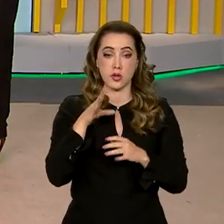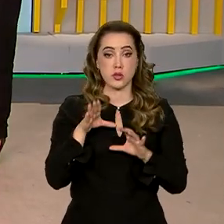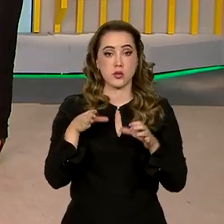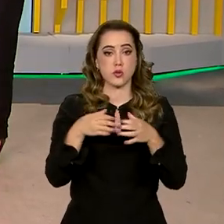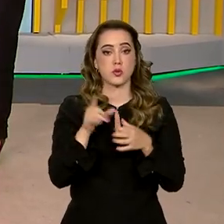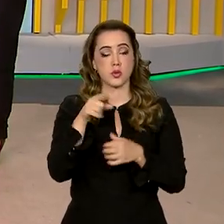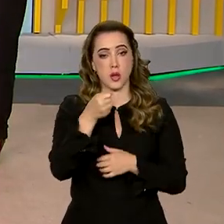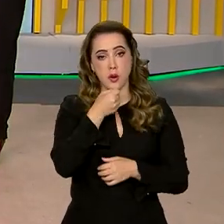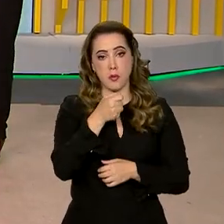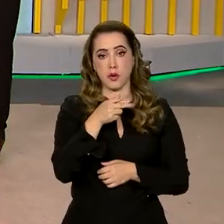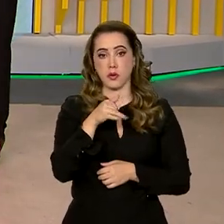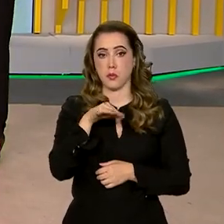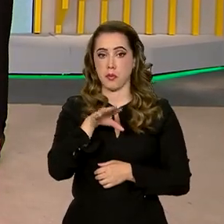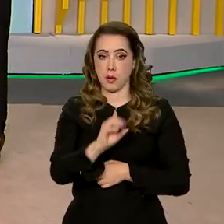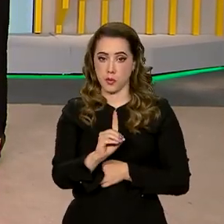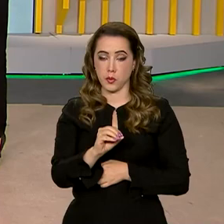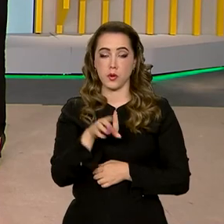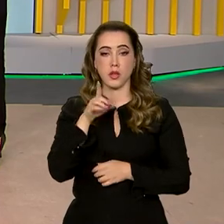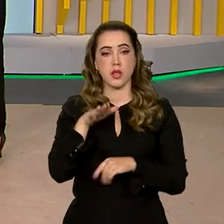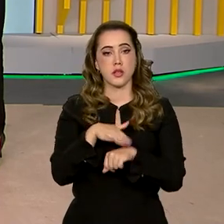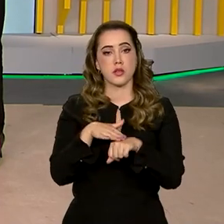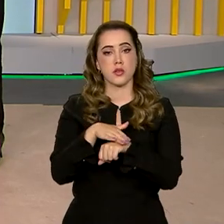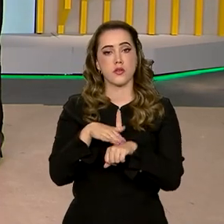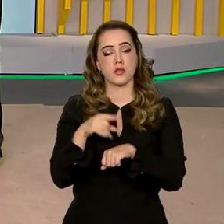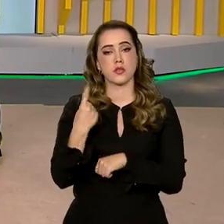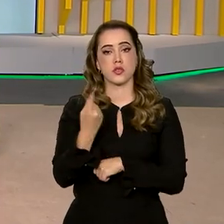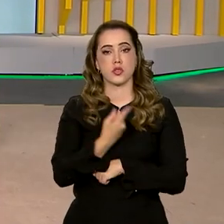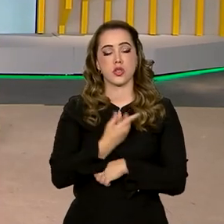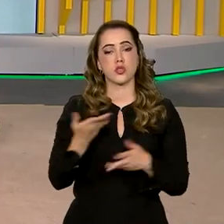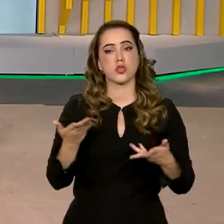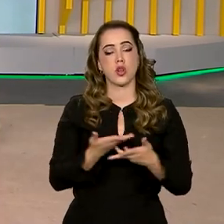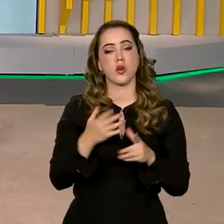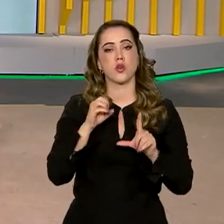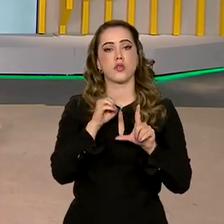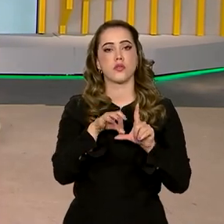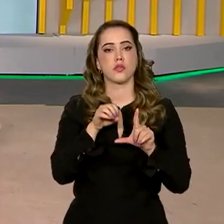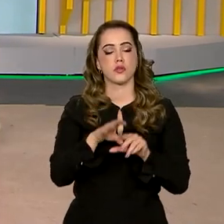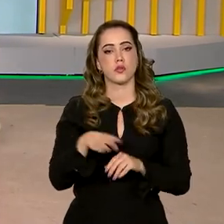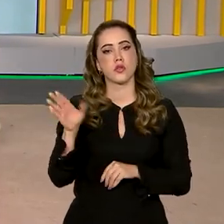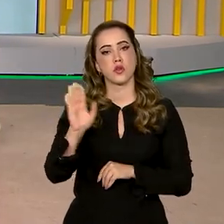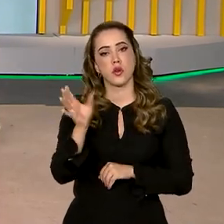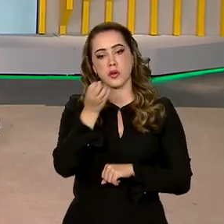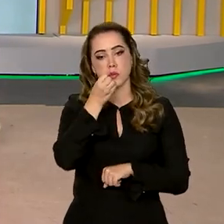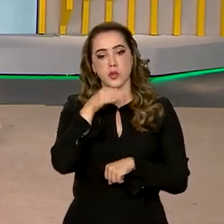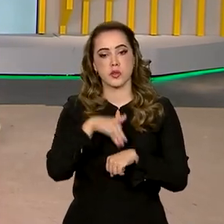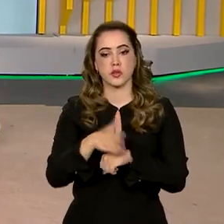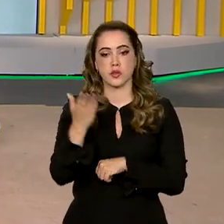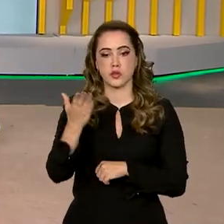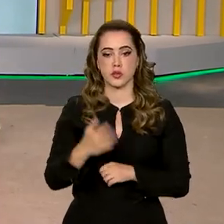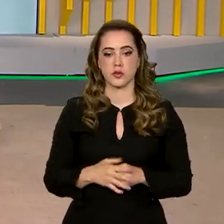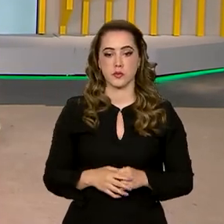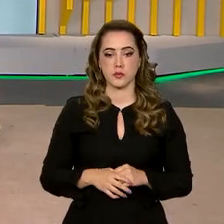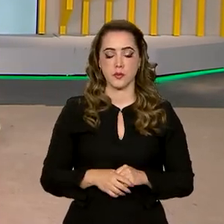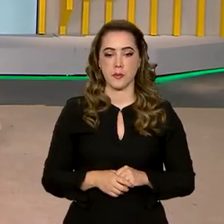é o repórter Pablo Mundin, que conversa com a gente agora ao vivo. Boa noite para você, Pablo.